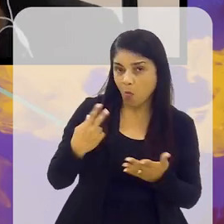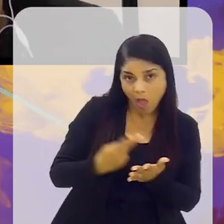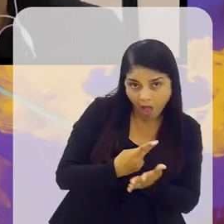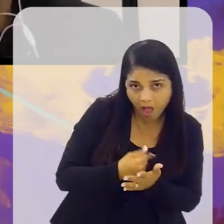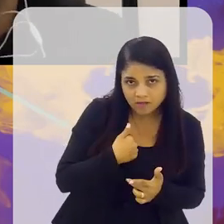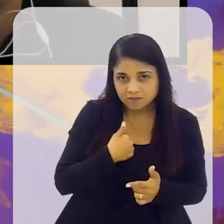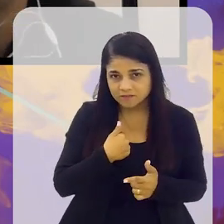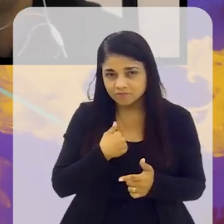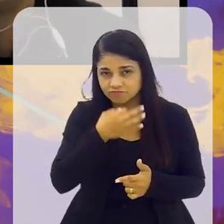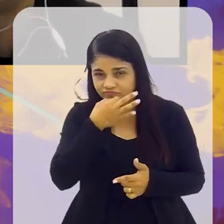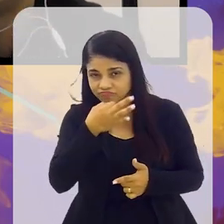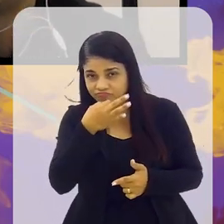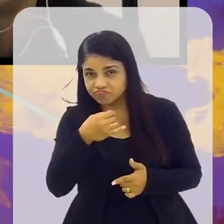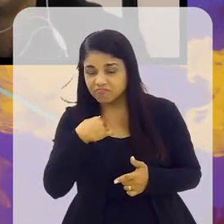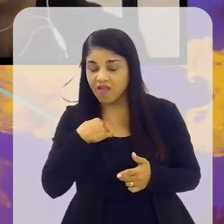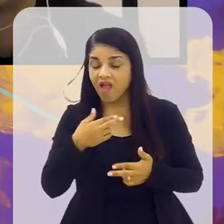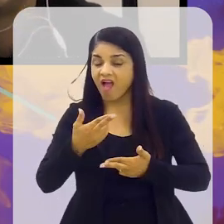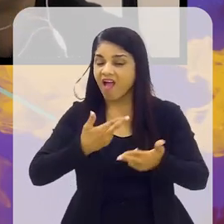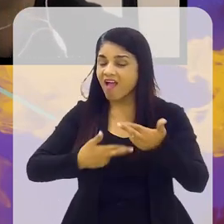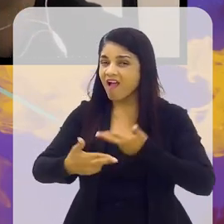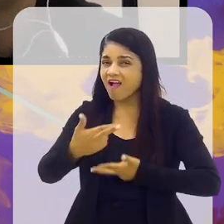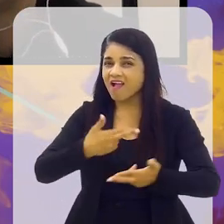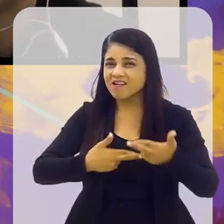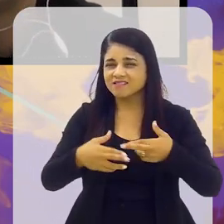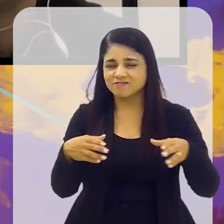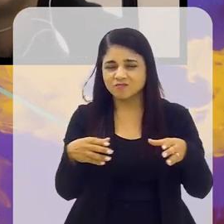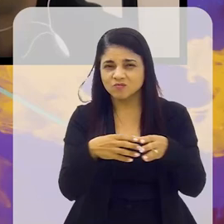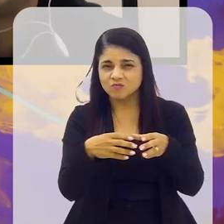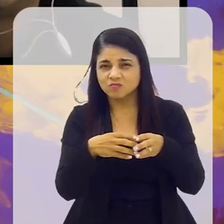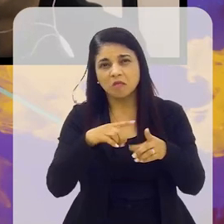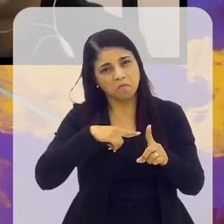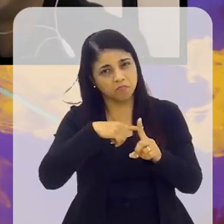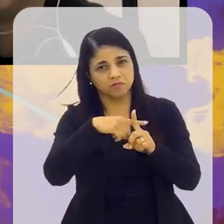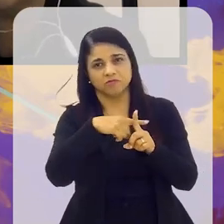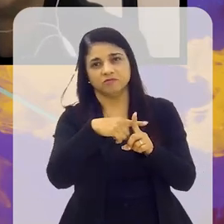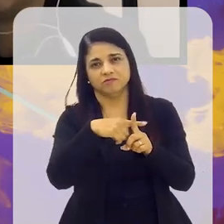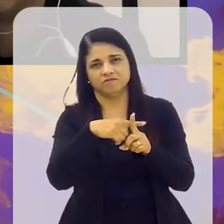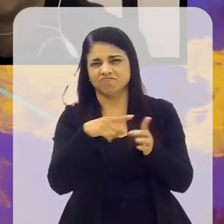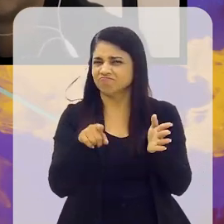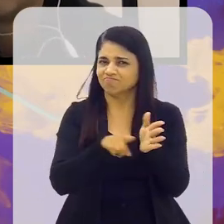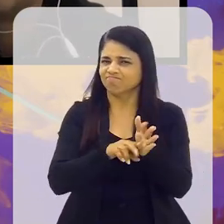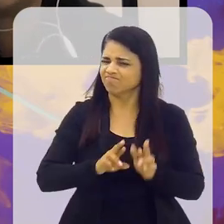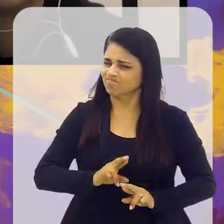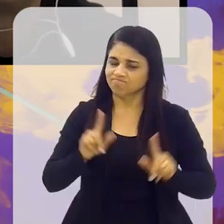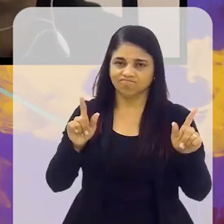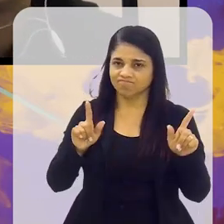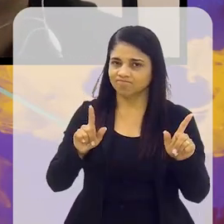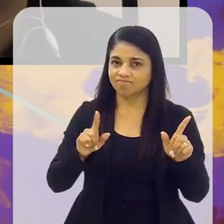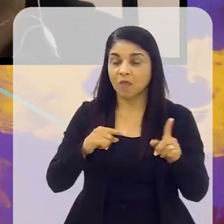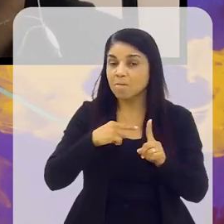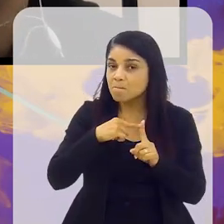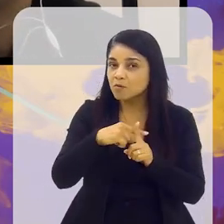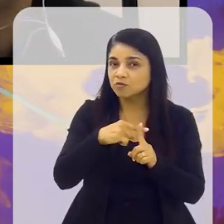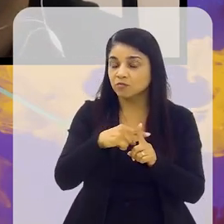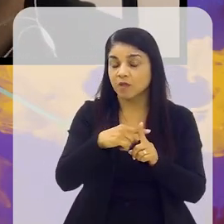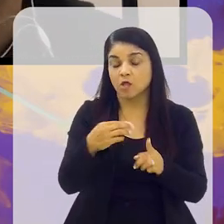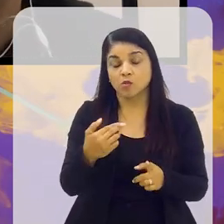né? Tem, uma relação, né? Eu acho que a relação com as torcidas organizadas, ela é positiva, ela não é negativa. Mas ela não pode ser